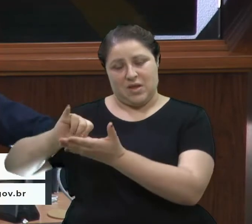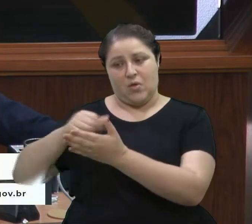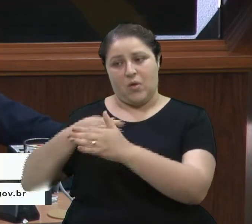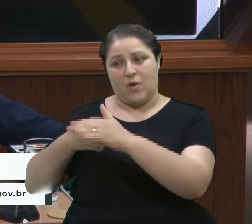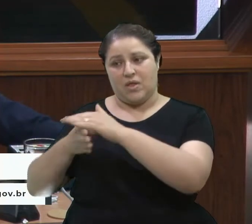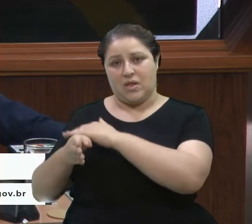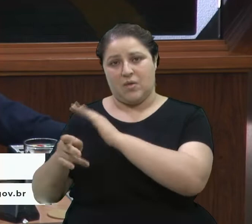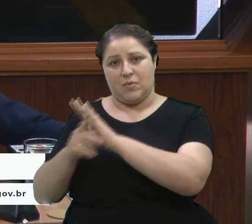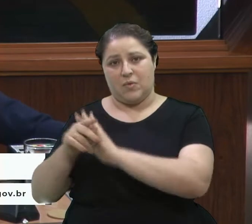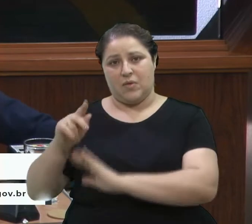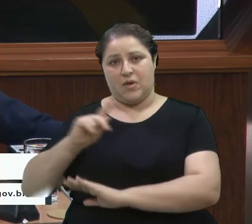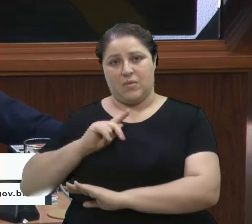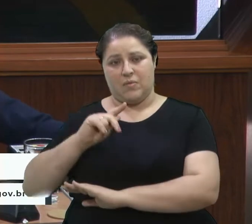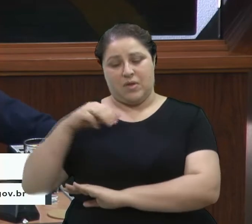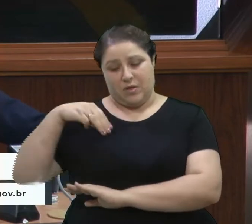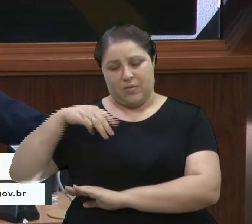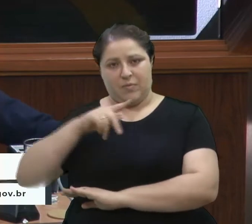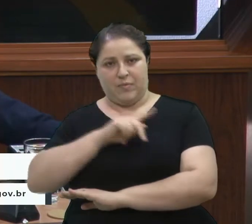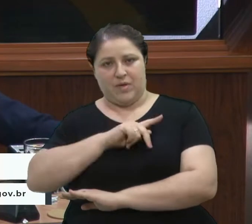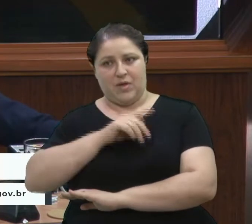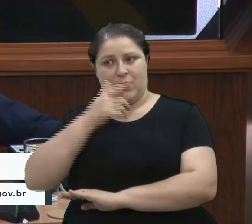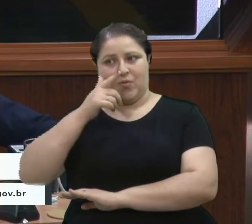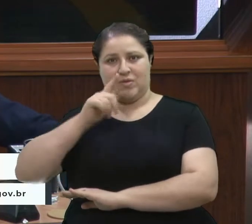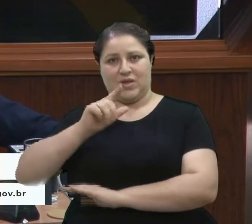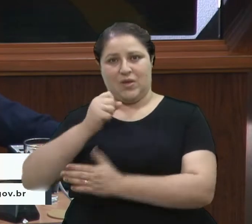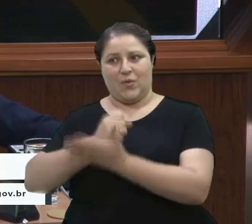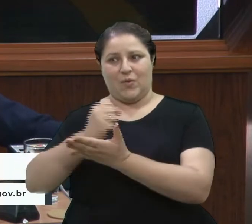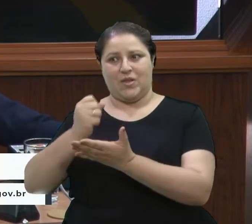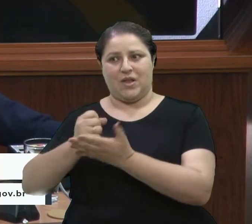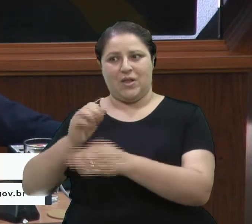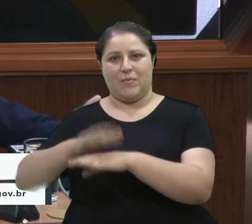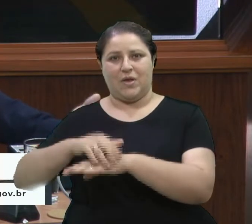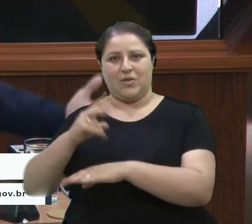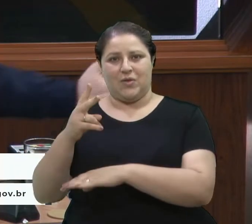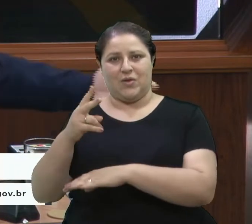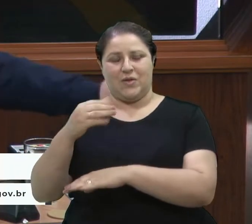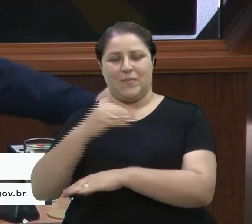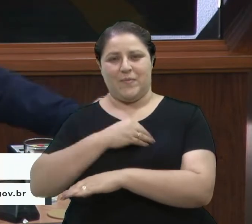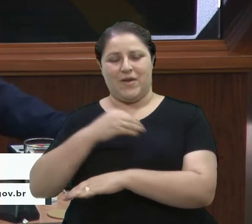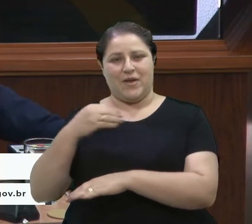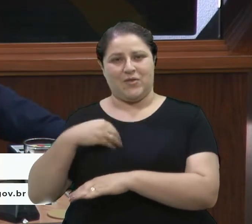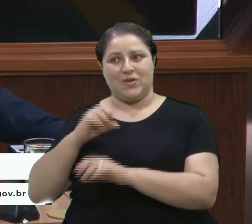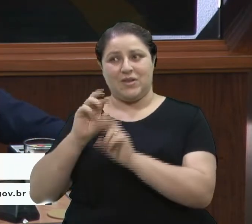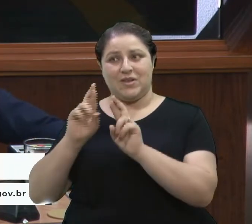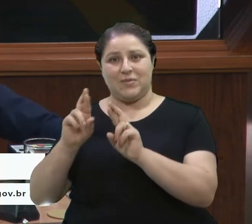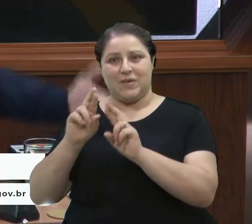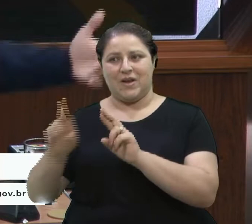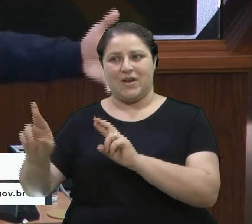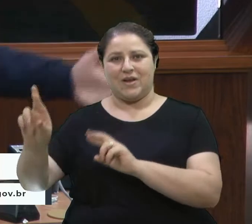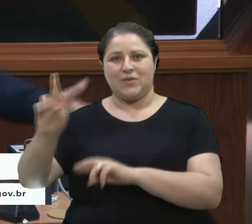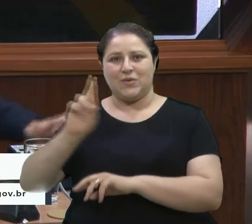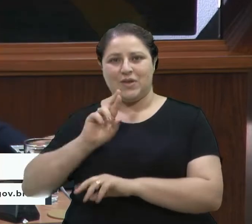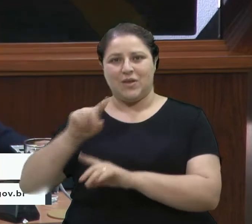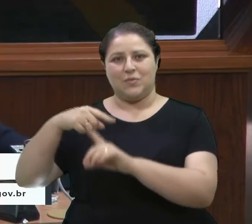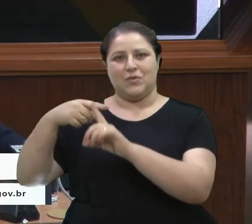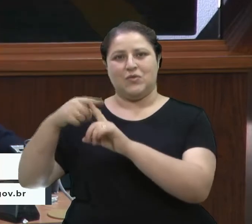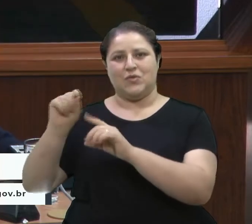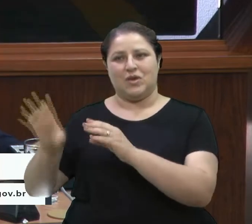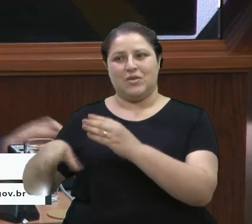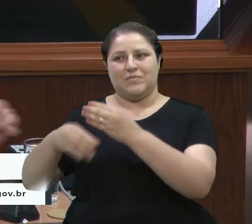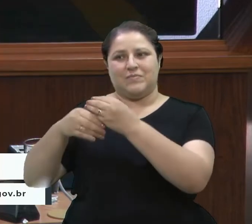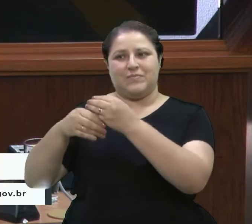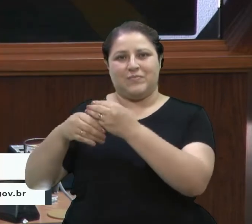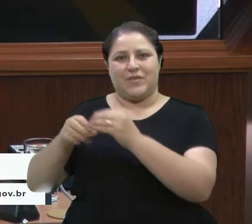e foi contratado mais dois médicos. Até estamos aguardando aí para ver o resultado positivo e no que agregou de valor no